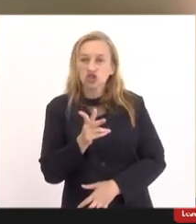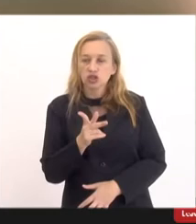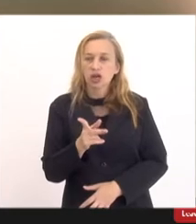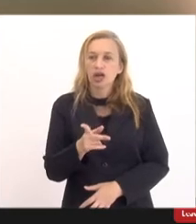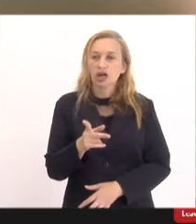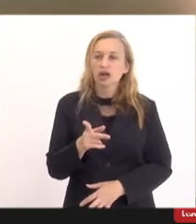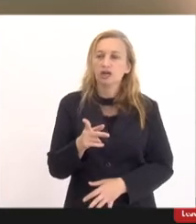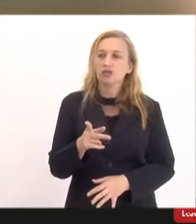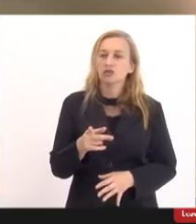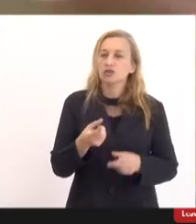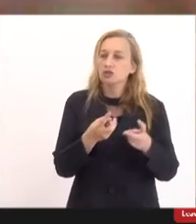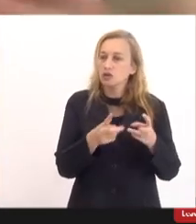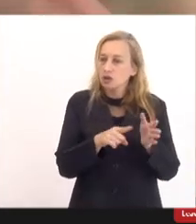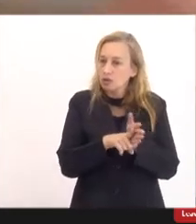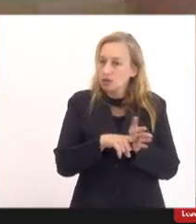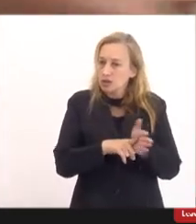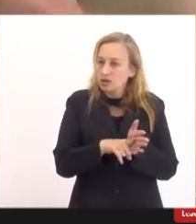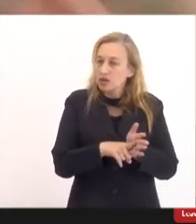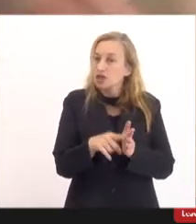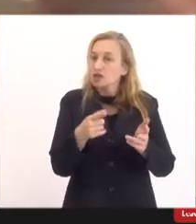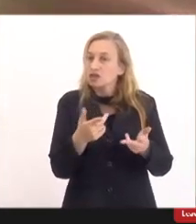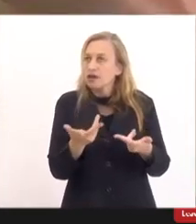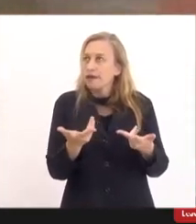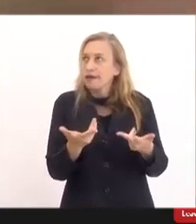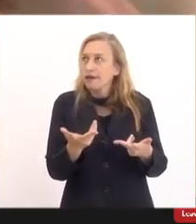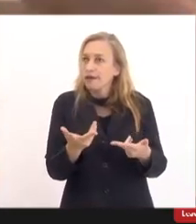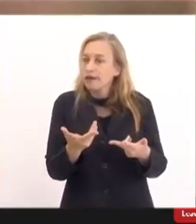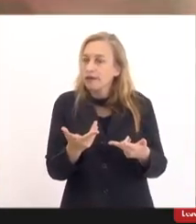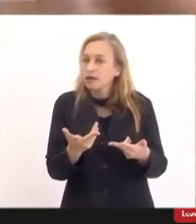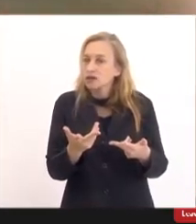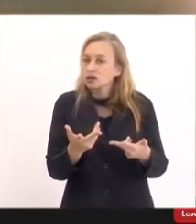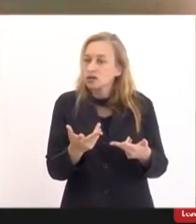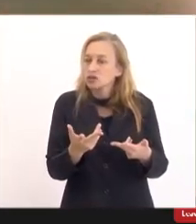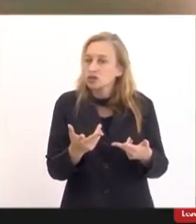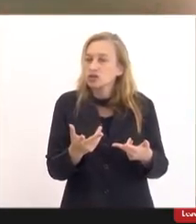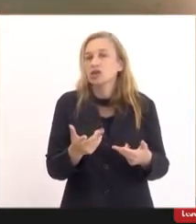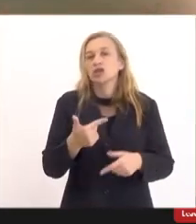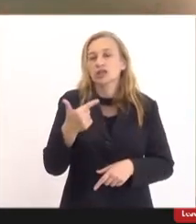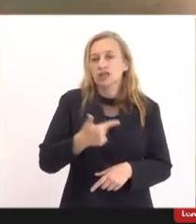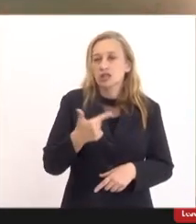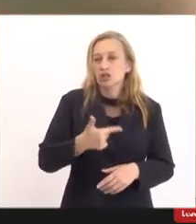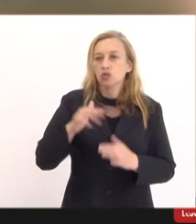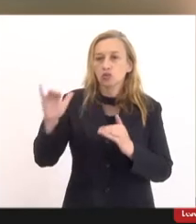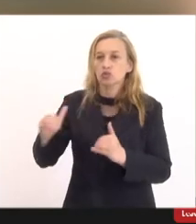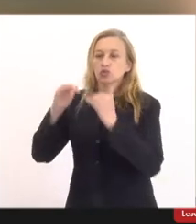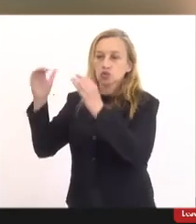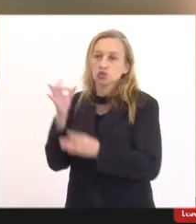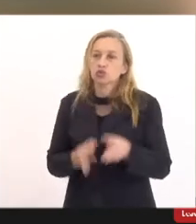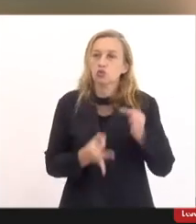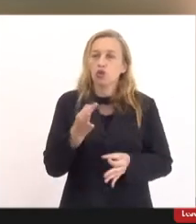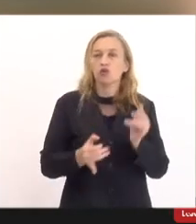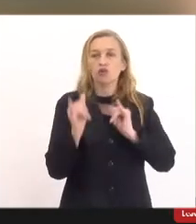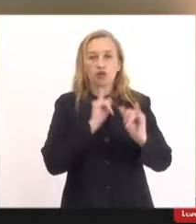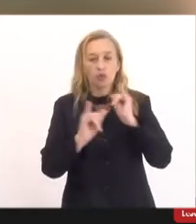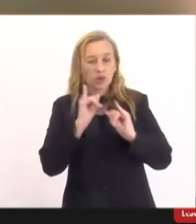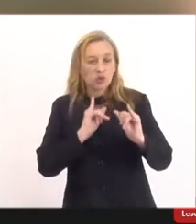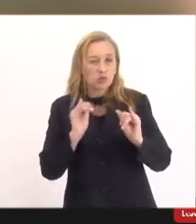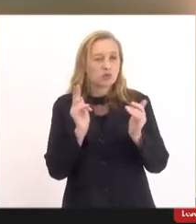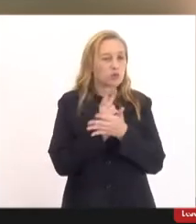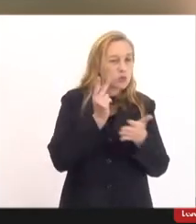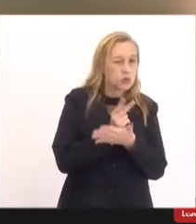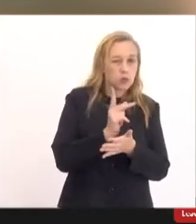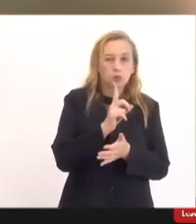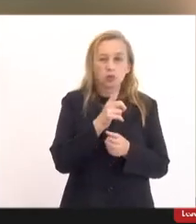elas fossem retificadas por conta de poder trazer segundo diz o Supremo umas informações equivocadas e